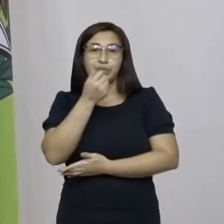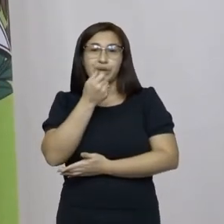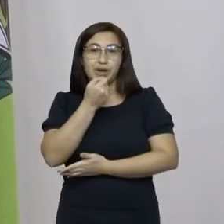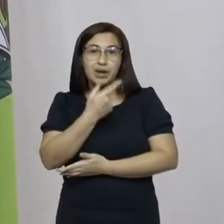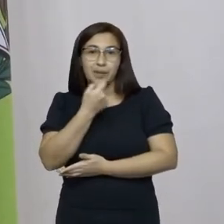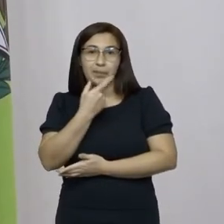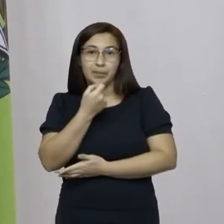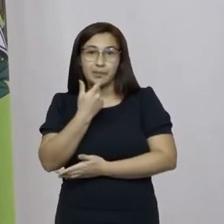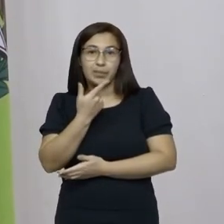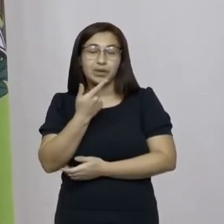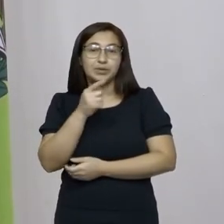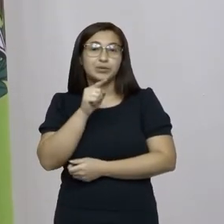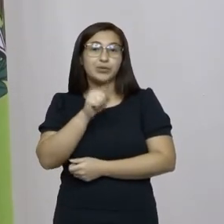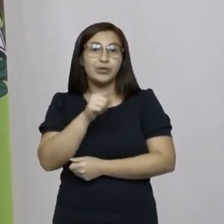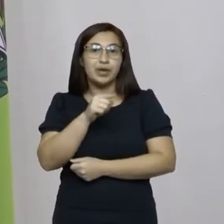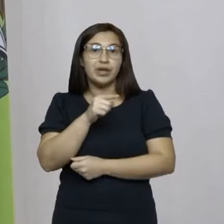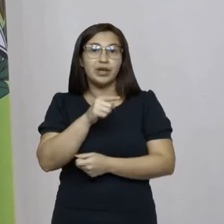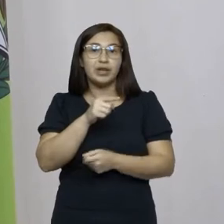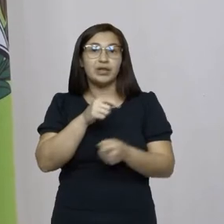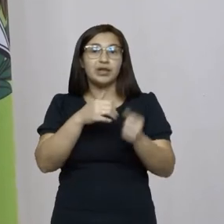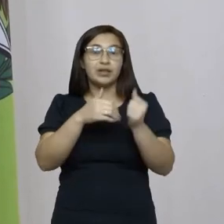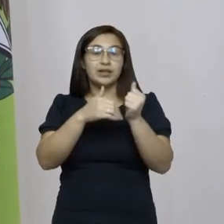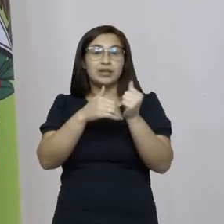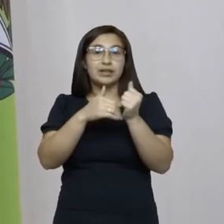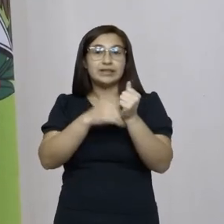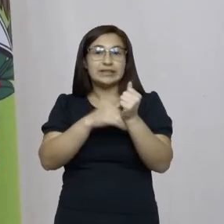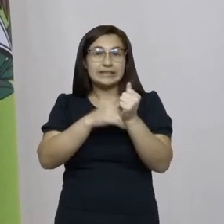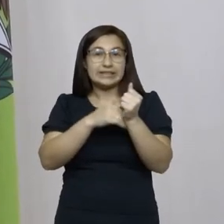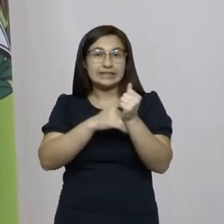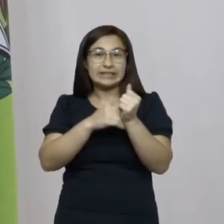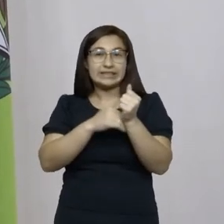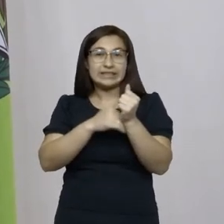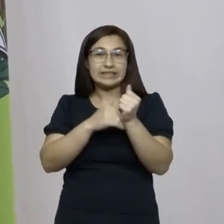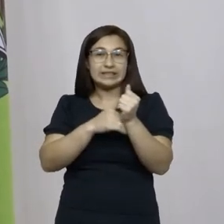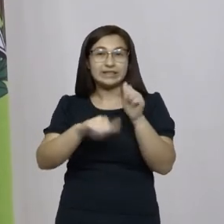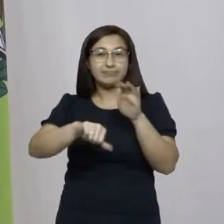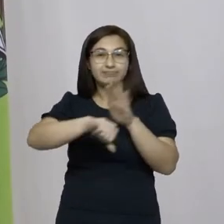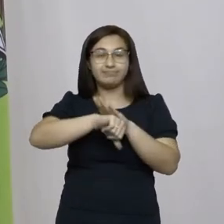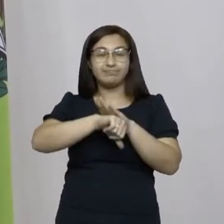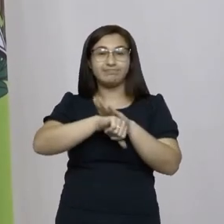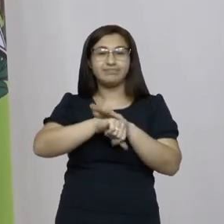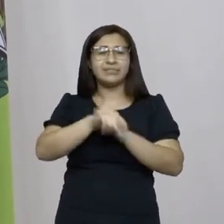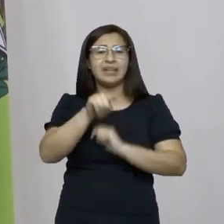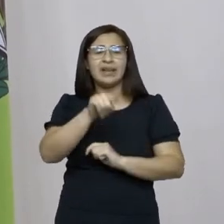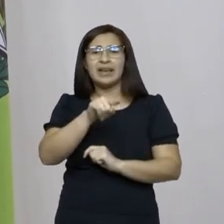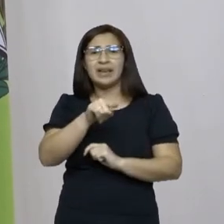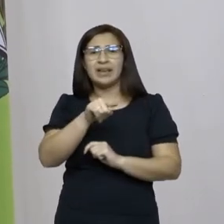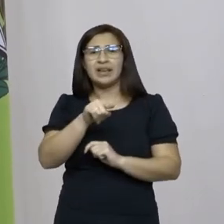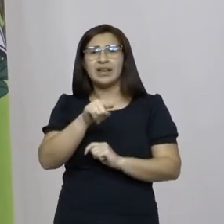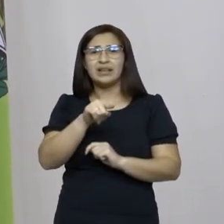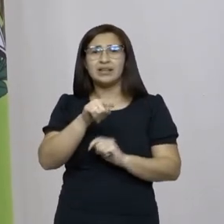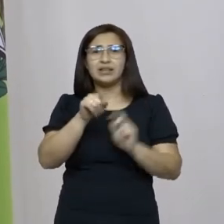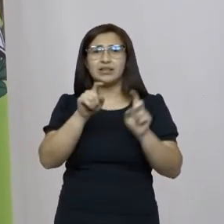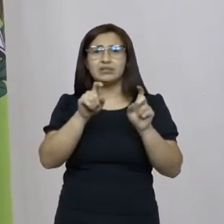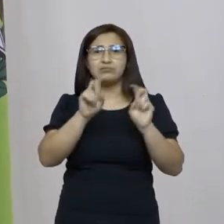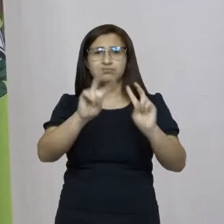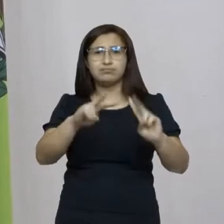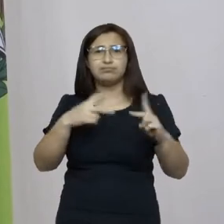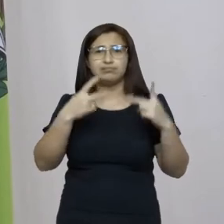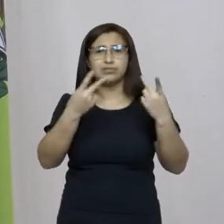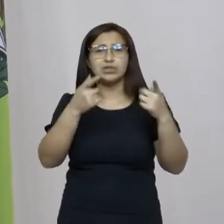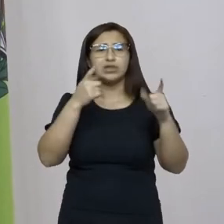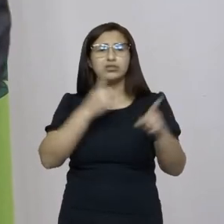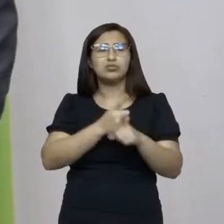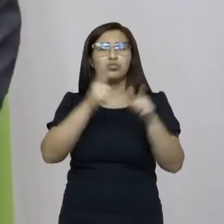e ainda diz na cartilha o site que é para comprar o